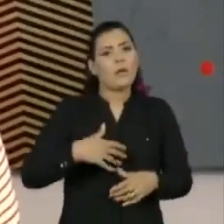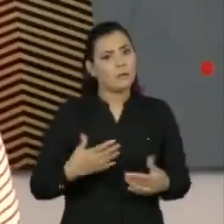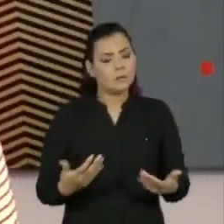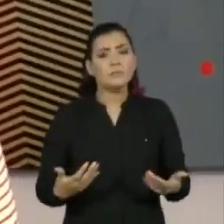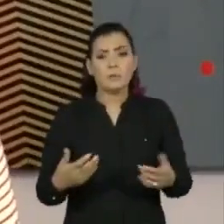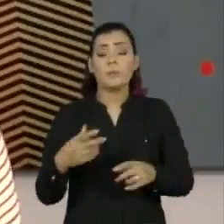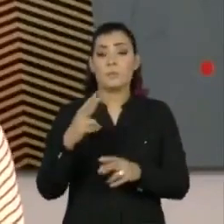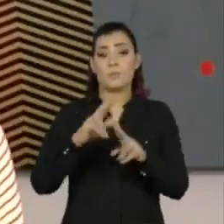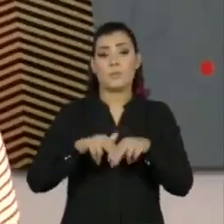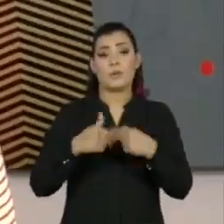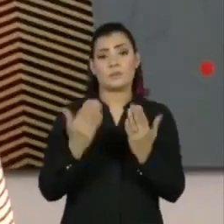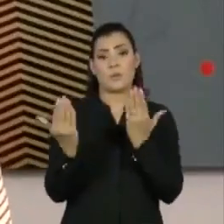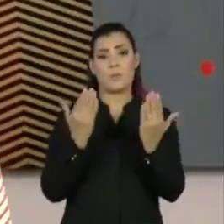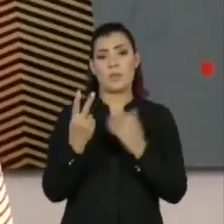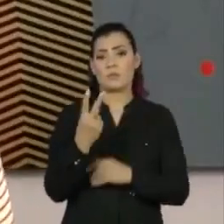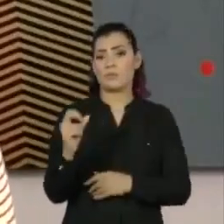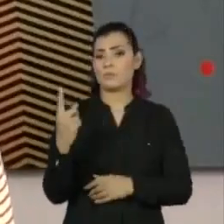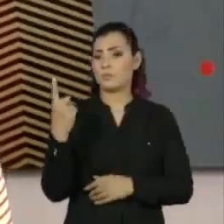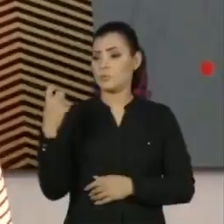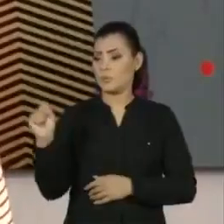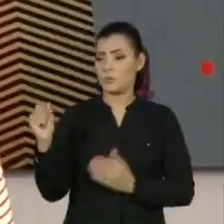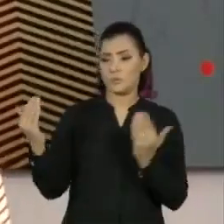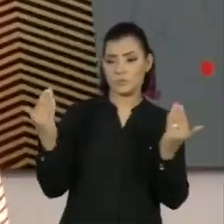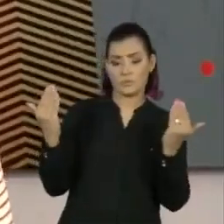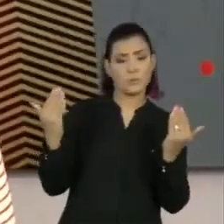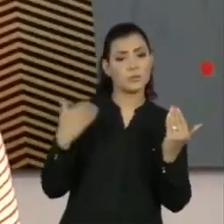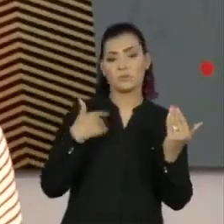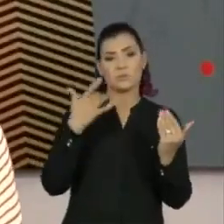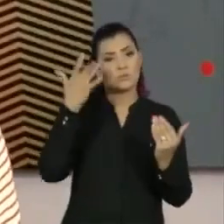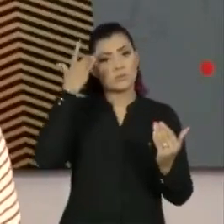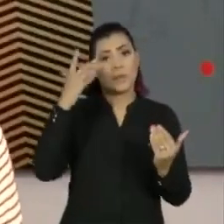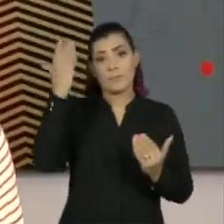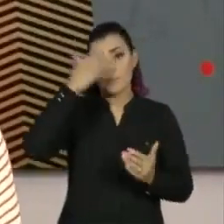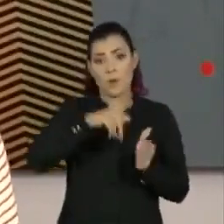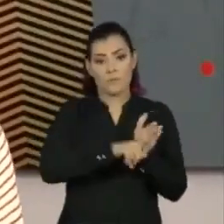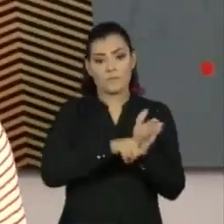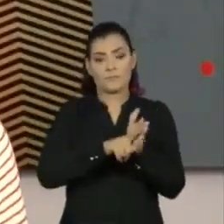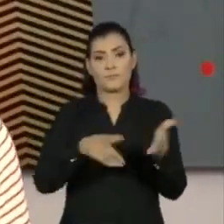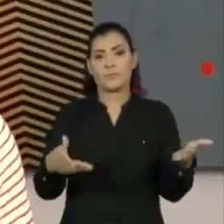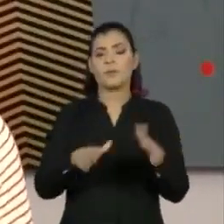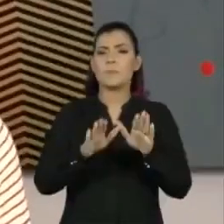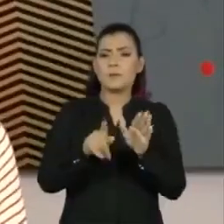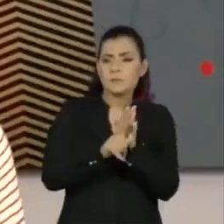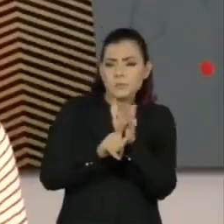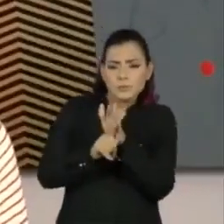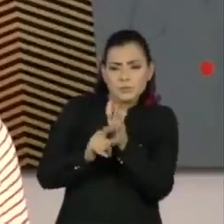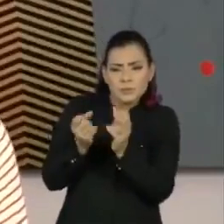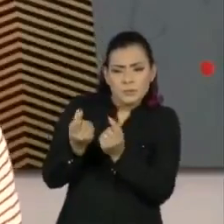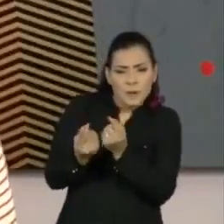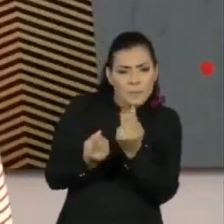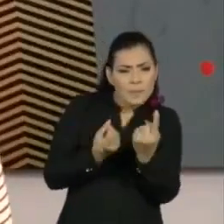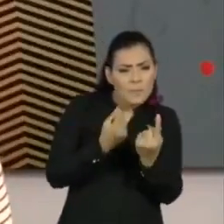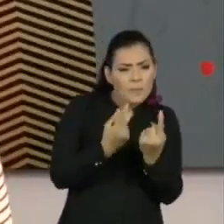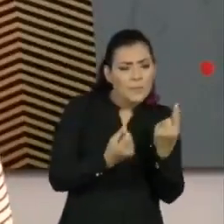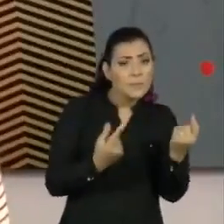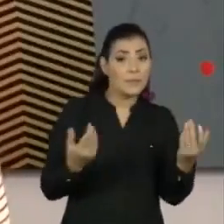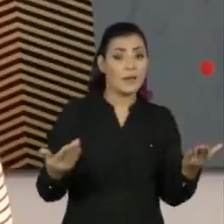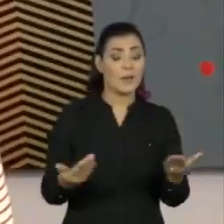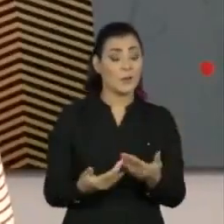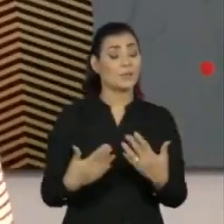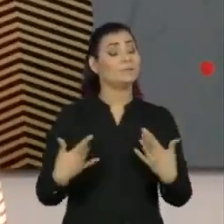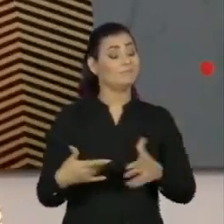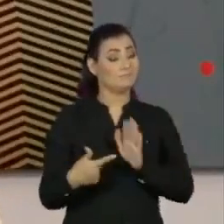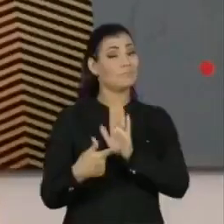POF de 2018, apesar de a gente não ter uma confirmação agora. As pequenas pesquisas que surgiram pontualmente